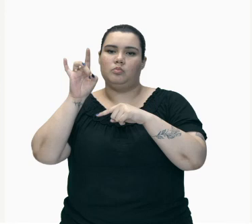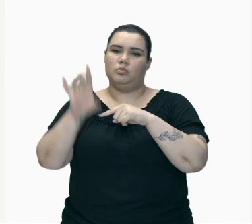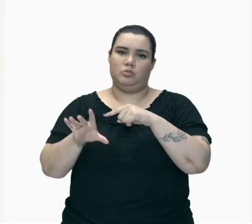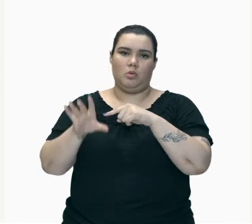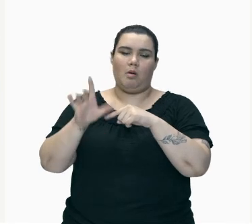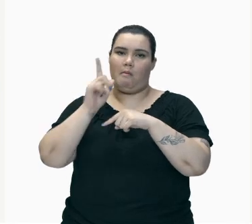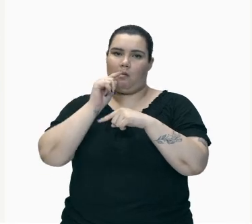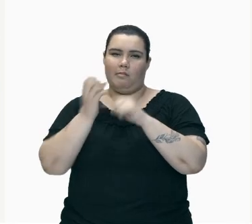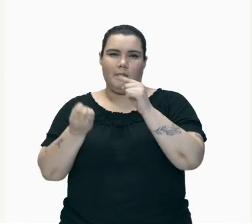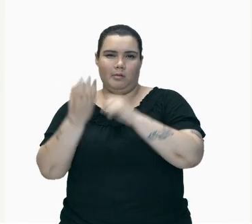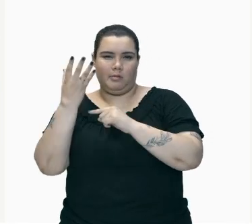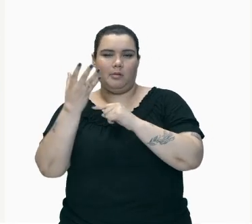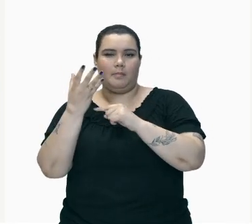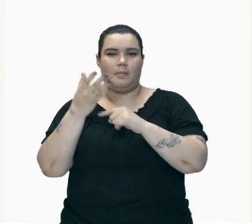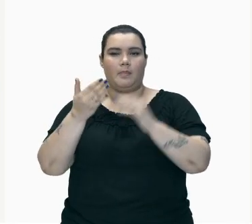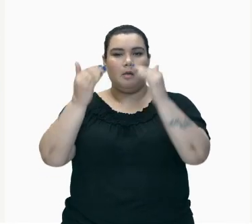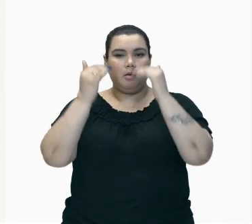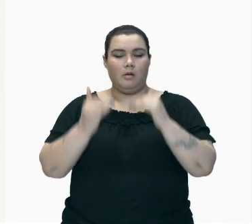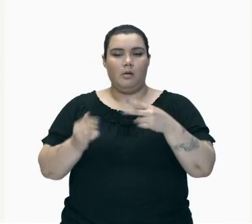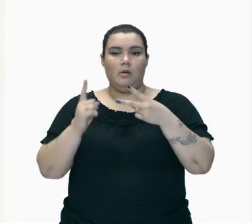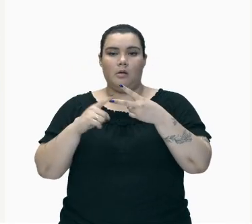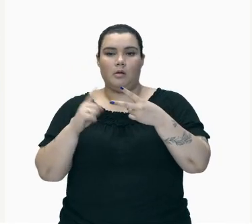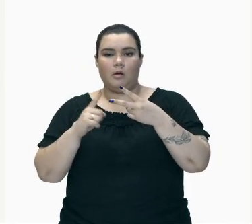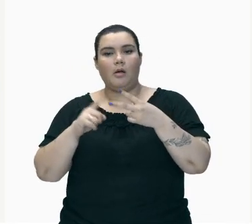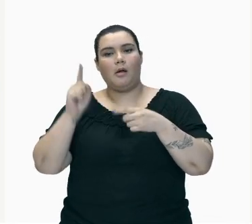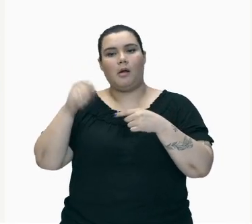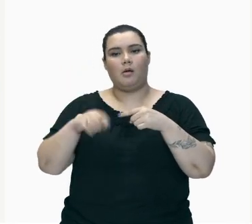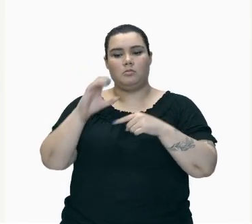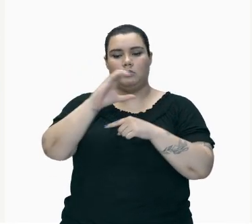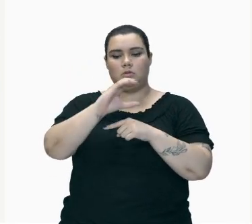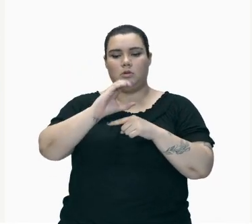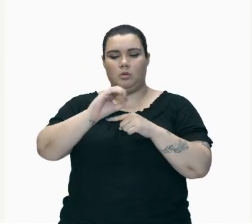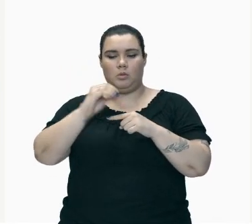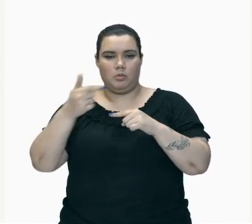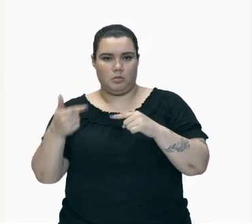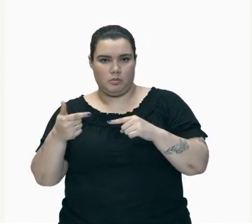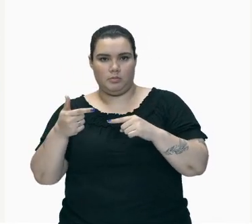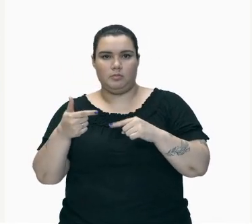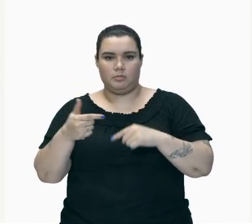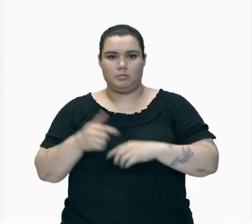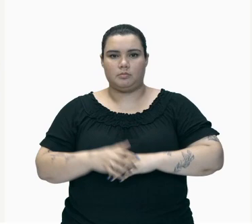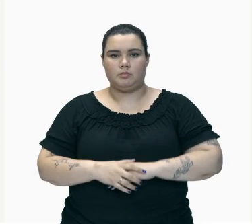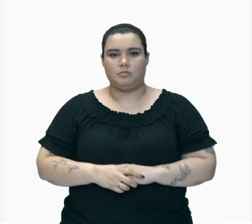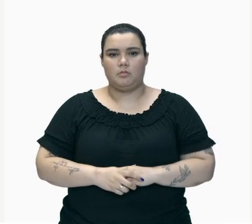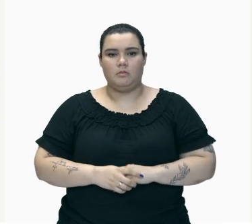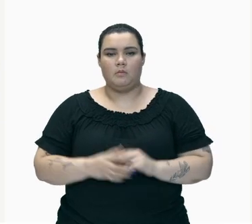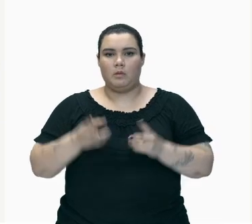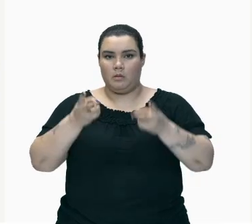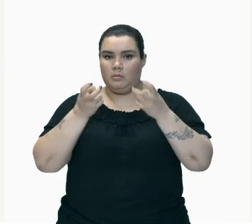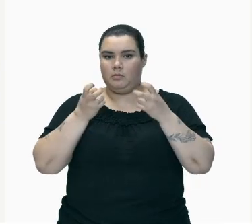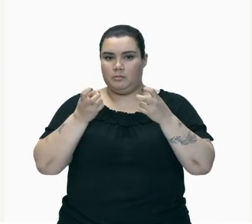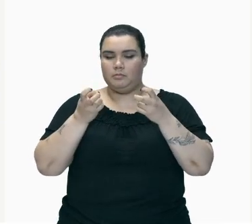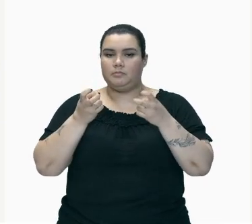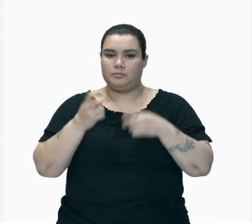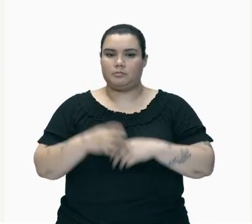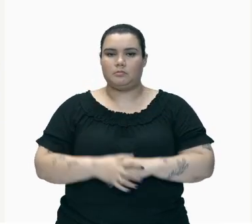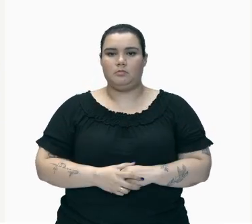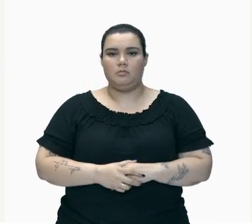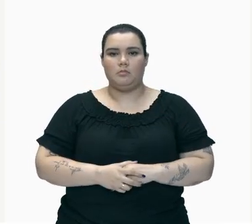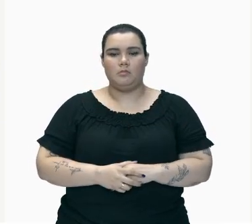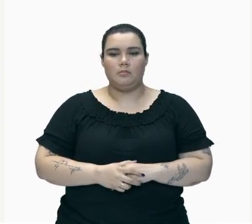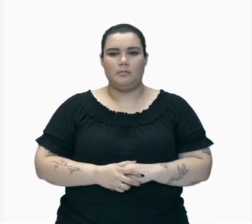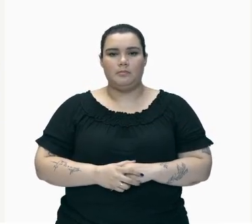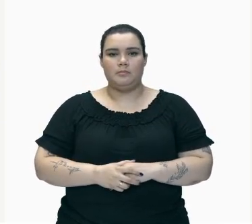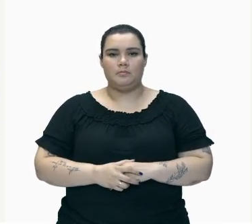água E aqui Vai Produzir Apenas O CO2 Então Note Que não Produz Mais CO2 E